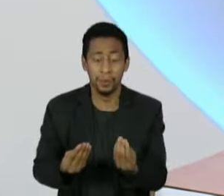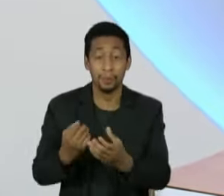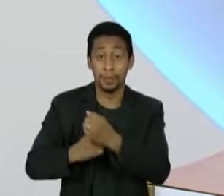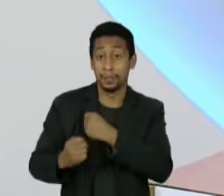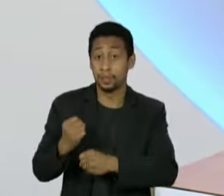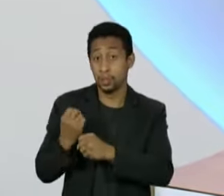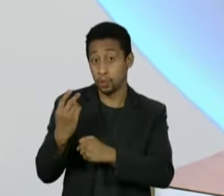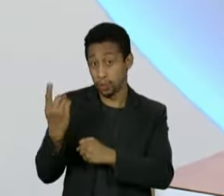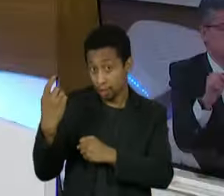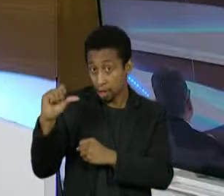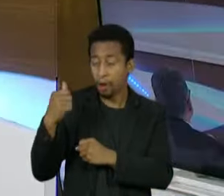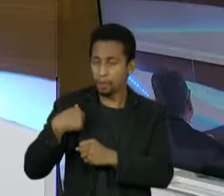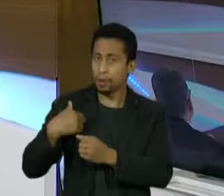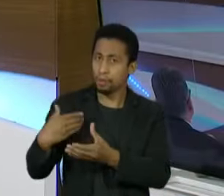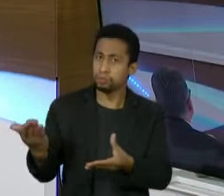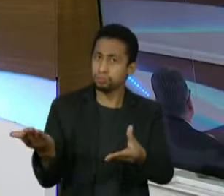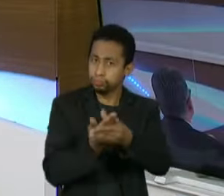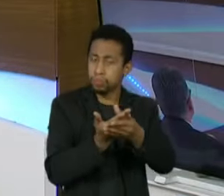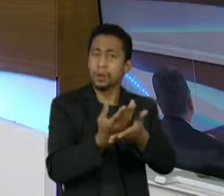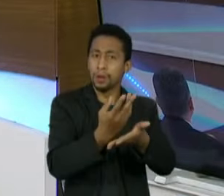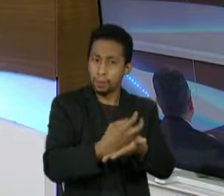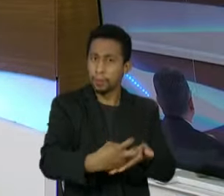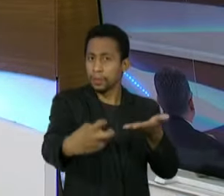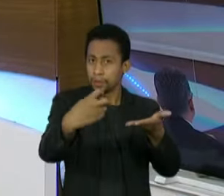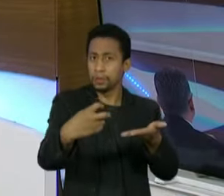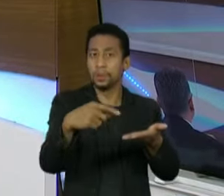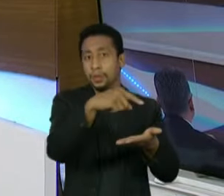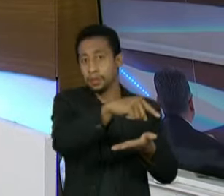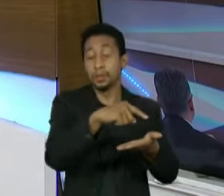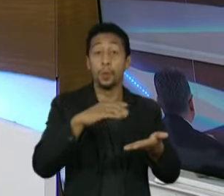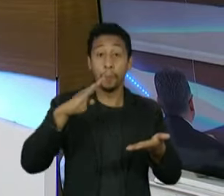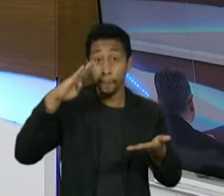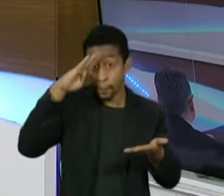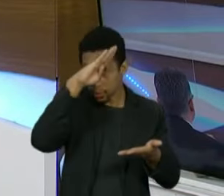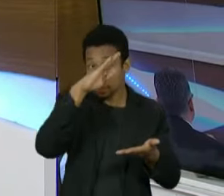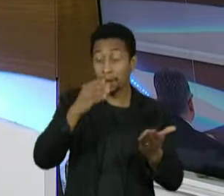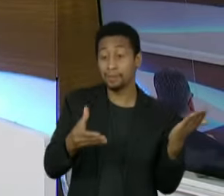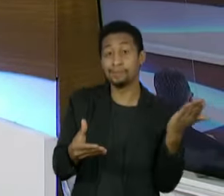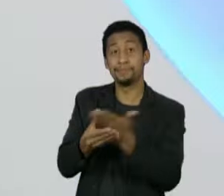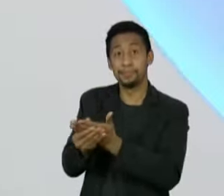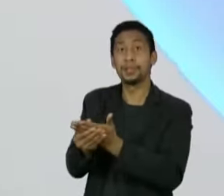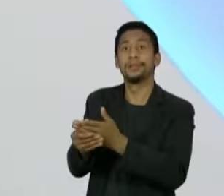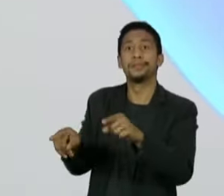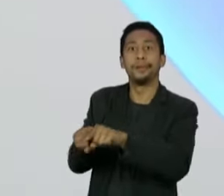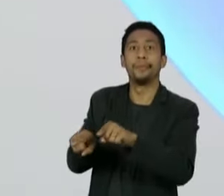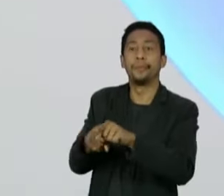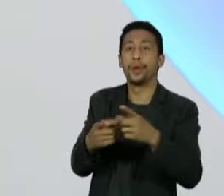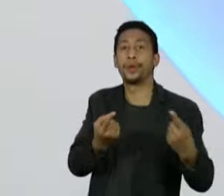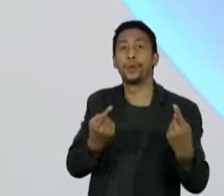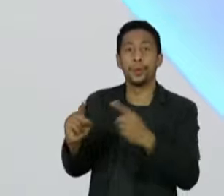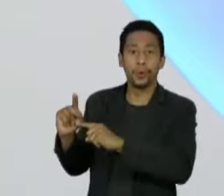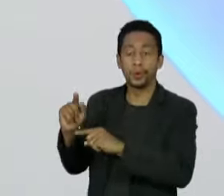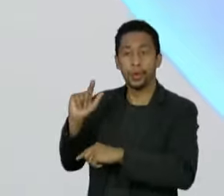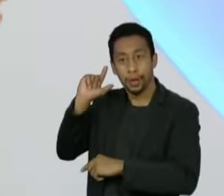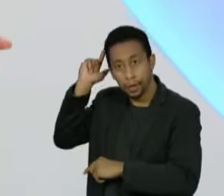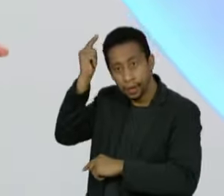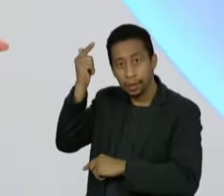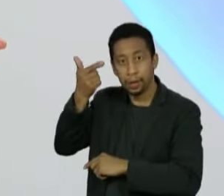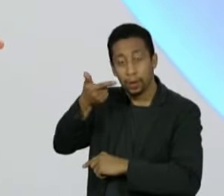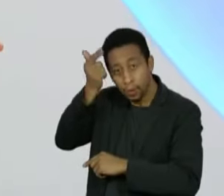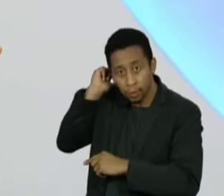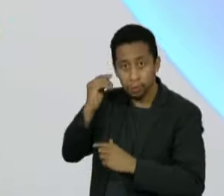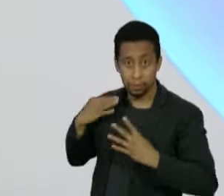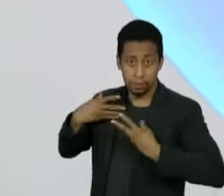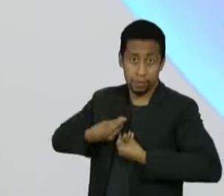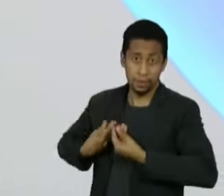quando eu apresento o pedido de impeachment e a decisão de Bolsonaro entrar com o mesmo pedido mais adiante, você teve uma decisão do Supremo. O pleno se